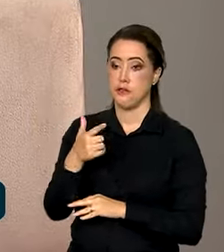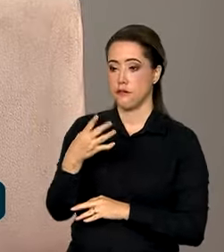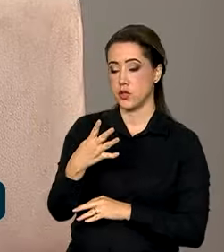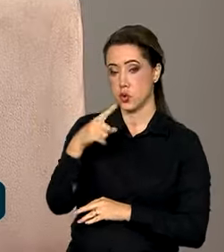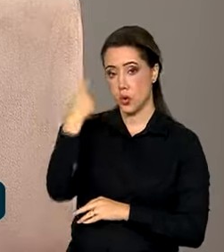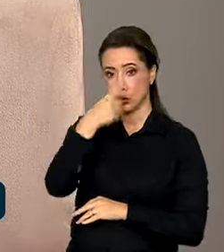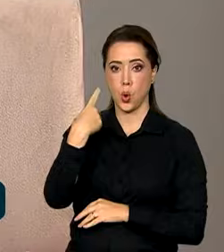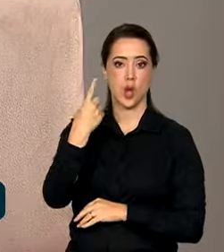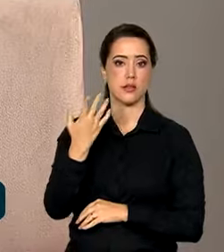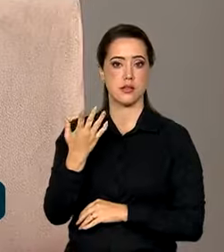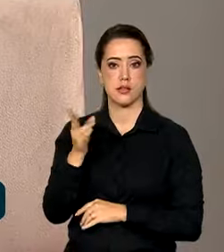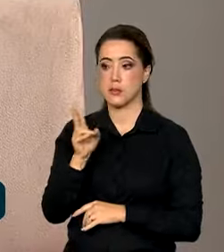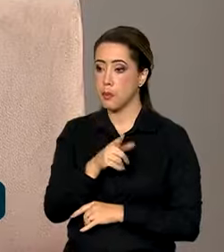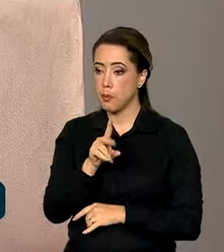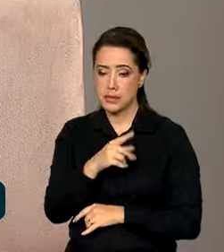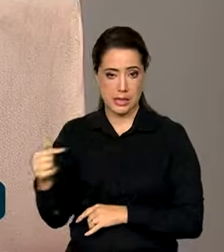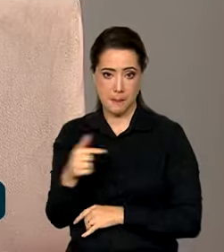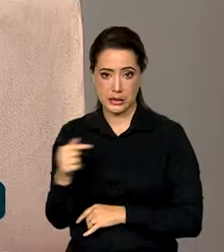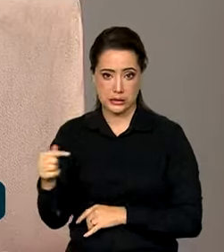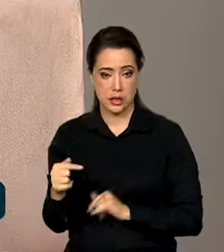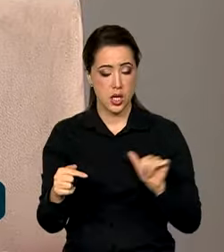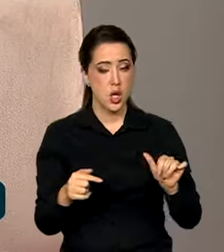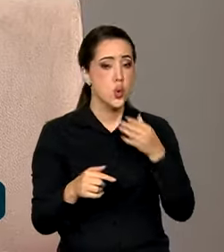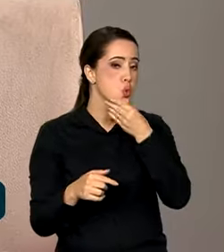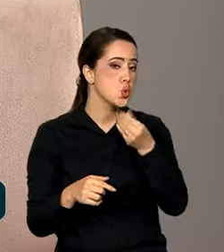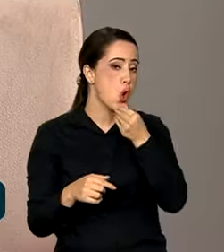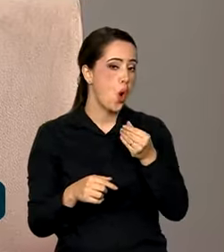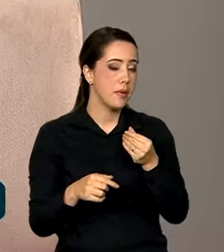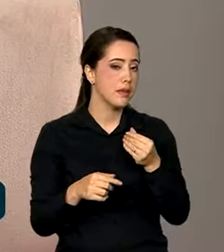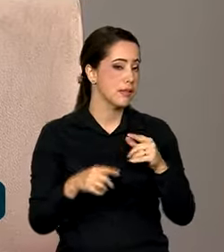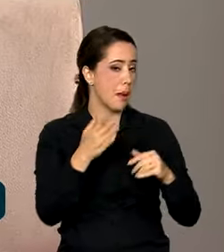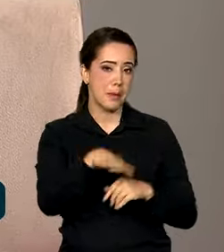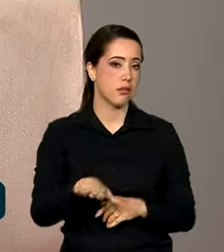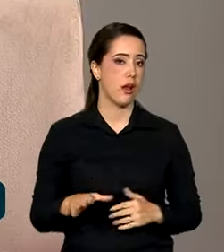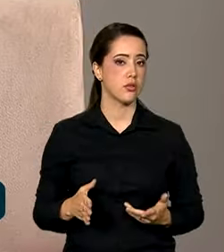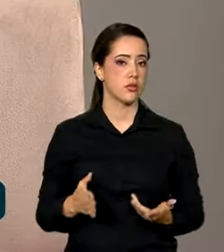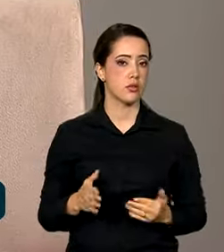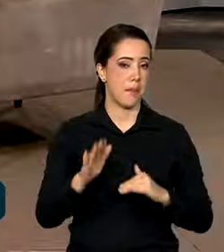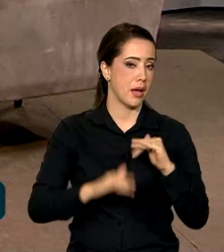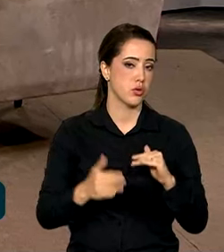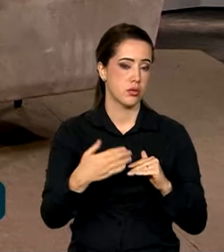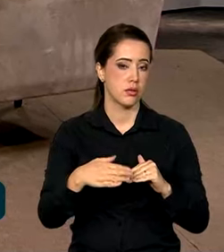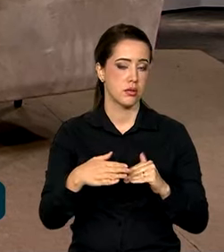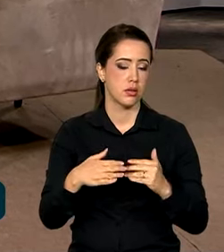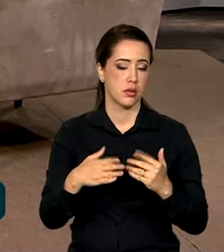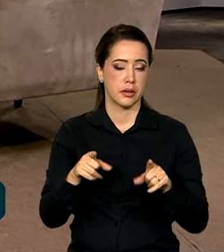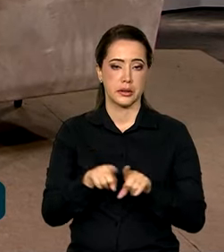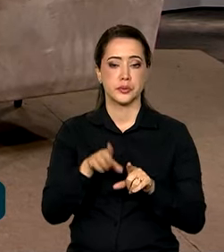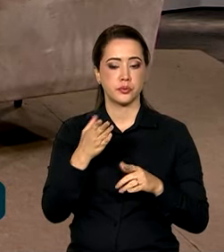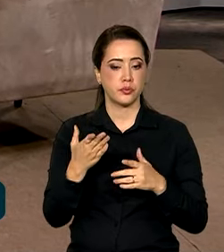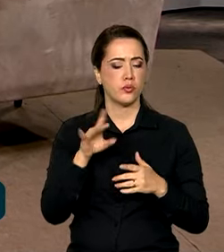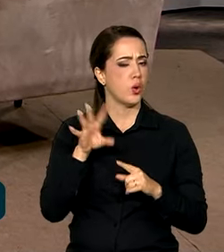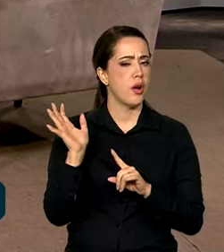É quase o dobro do que o tempo que os homens dedicam a essas atividades domésticas. Qual que o impacto disso